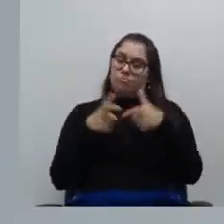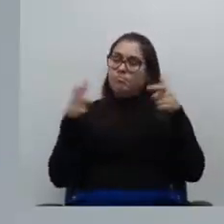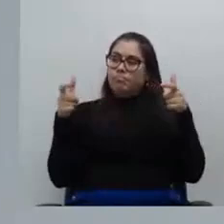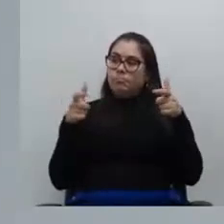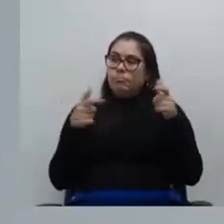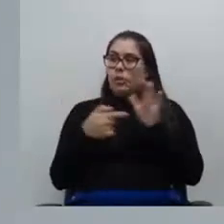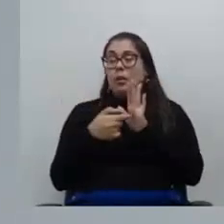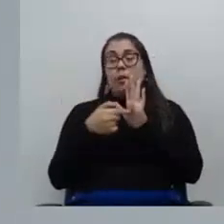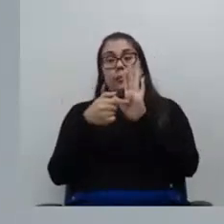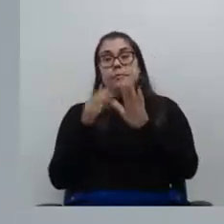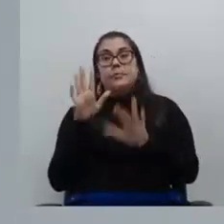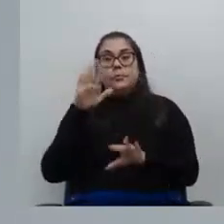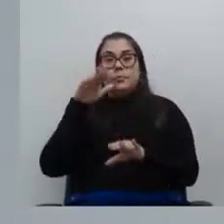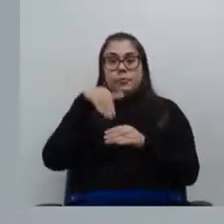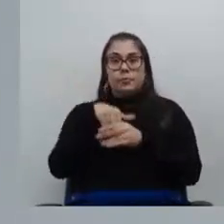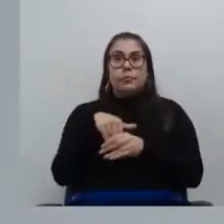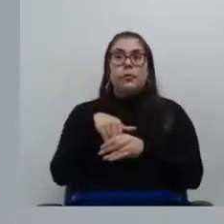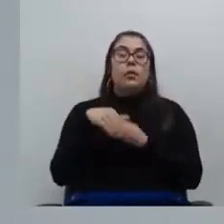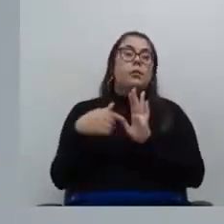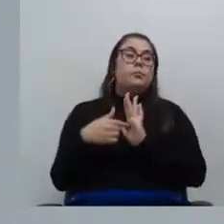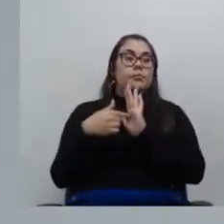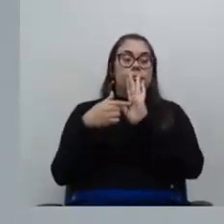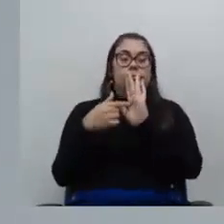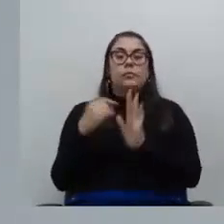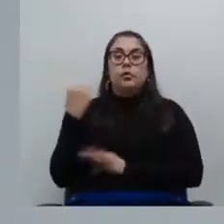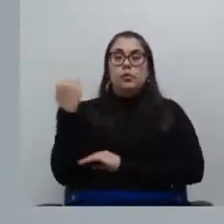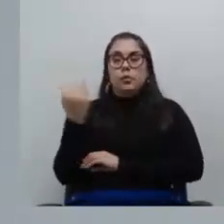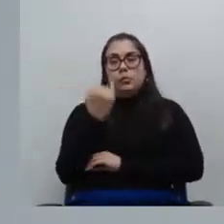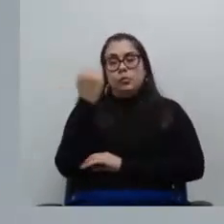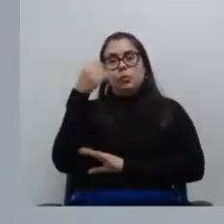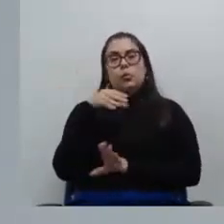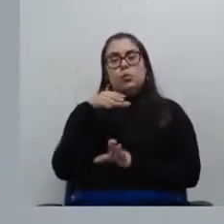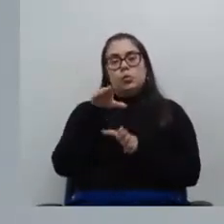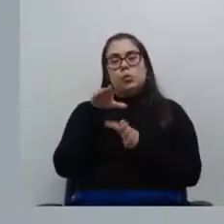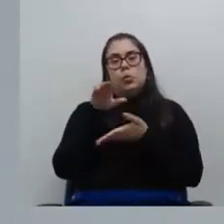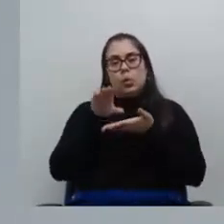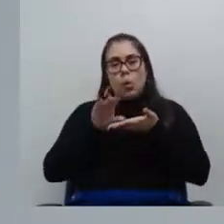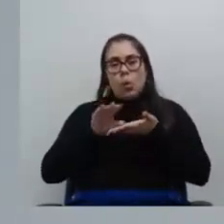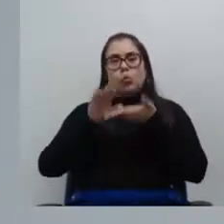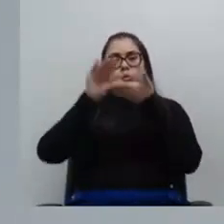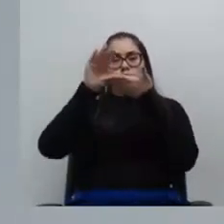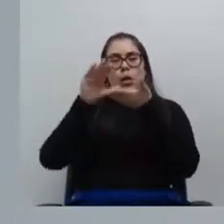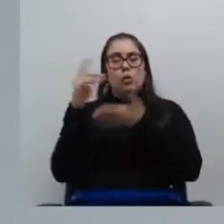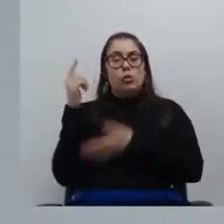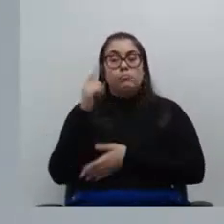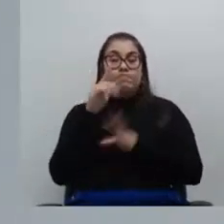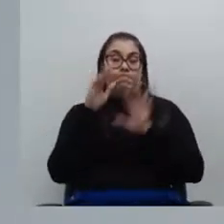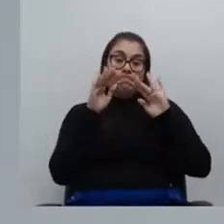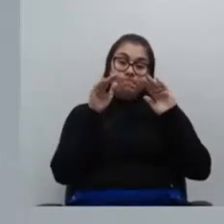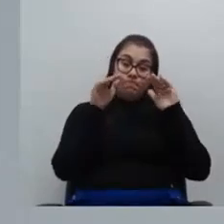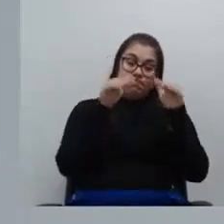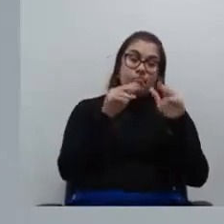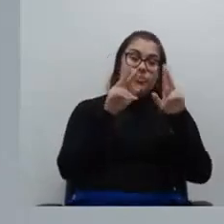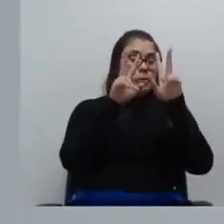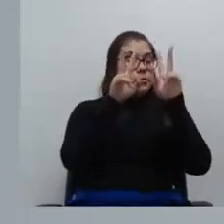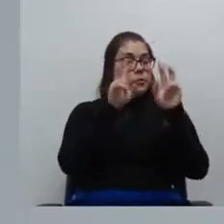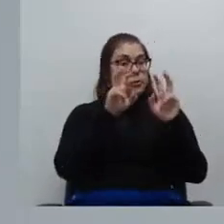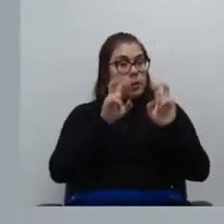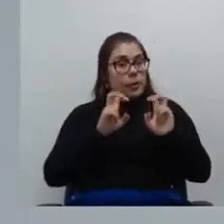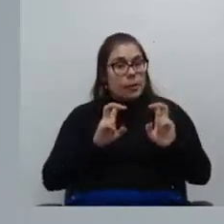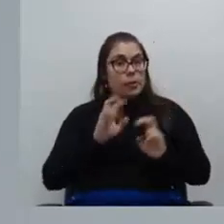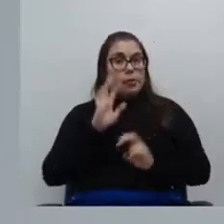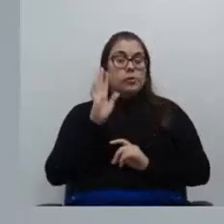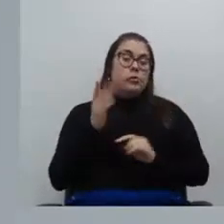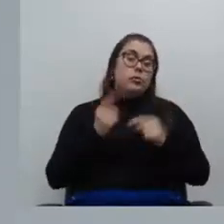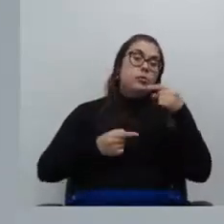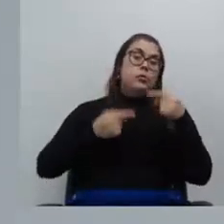e apresentar aqui o seu voto e pontuar a importância que esse conselho se debruce sobre as temáticas que já foram